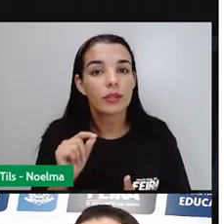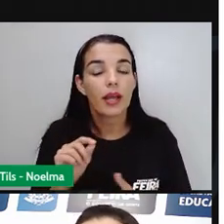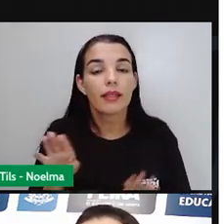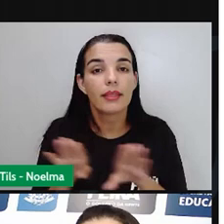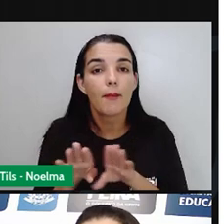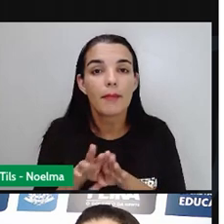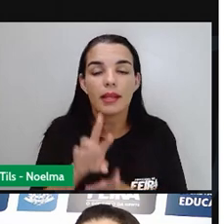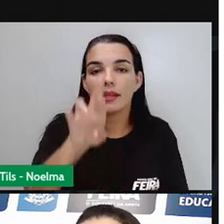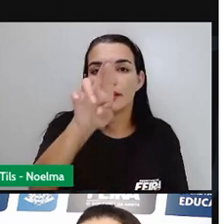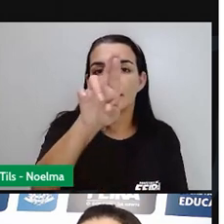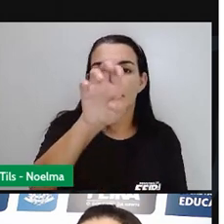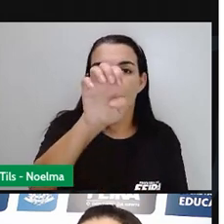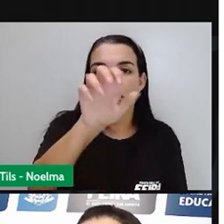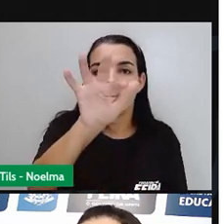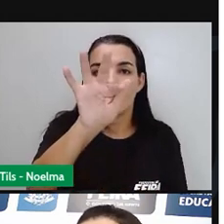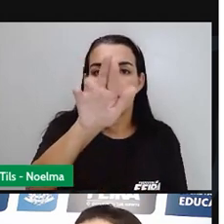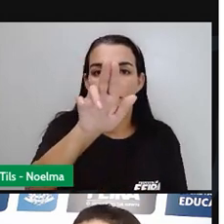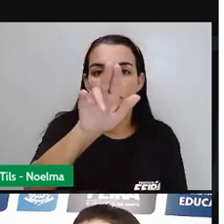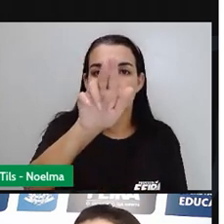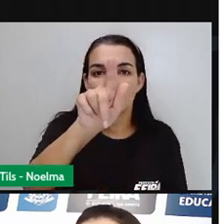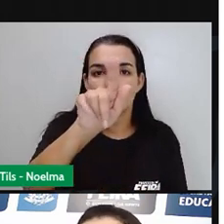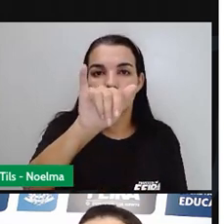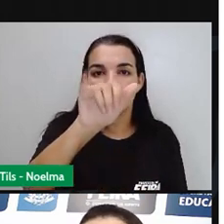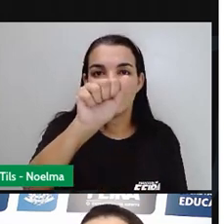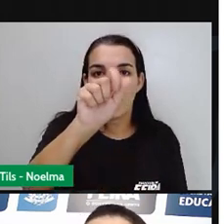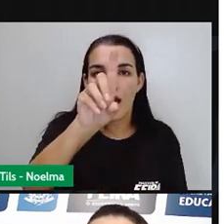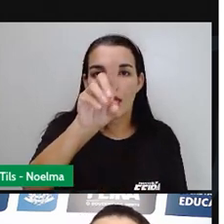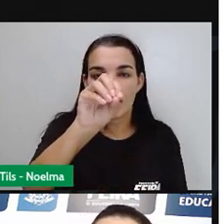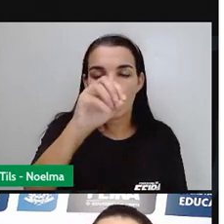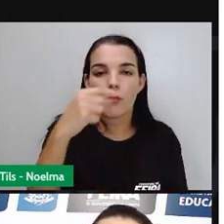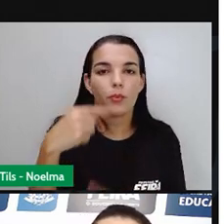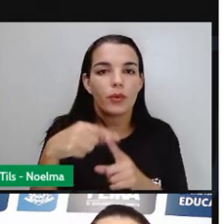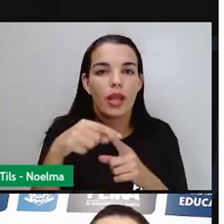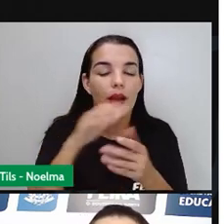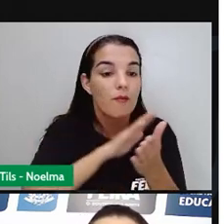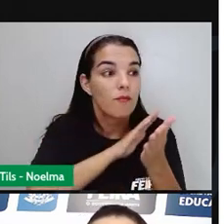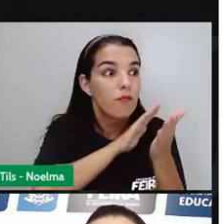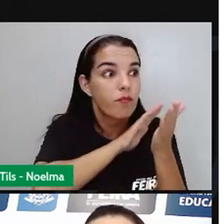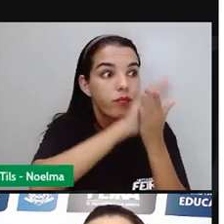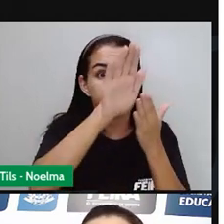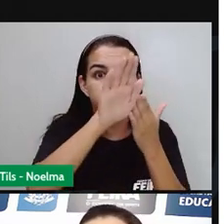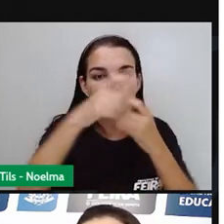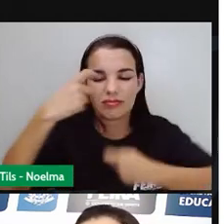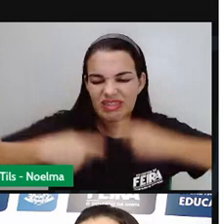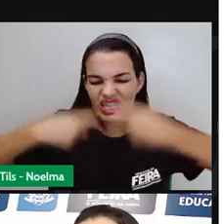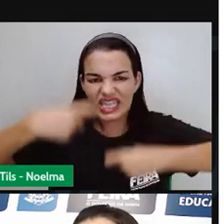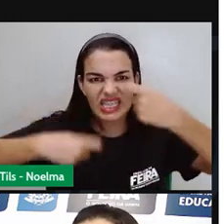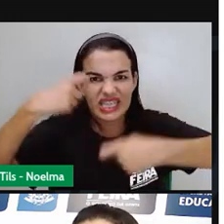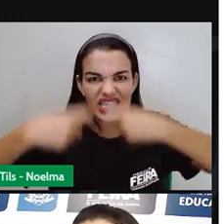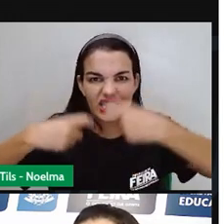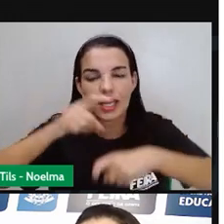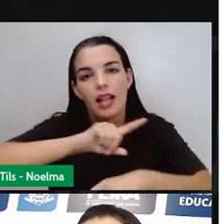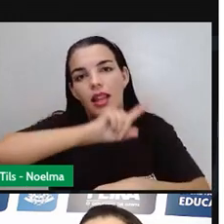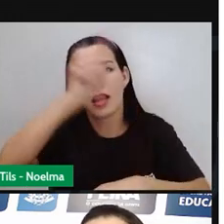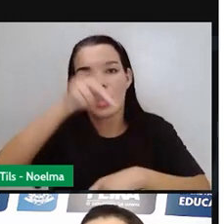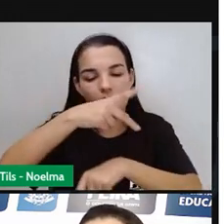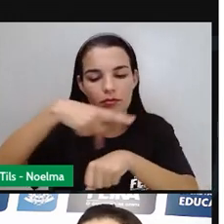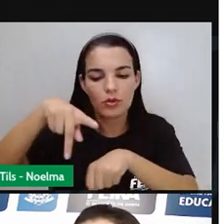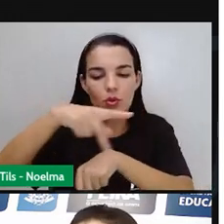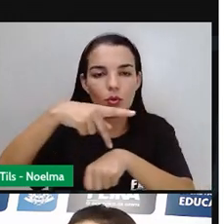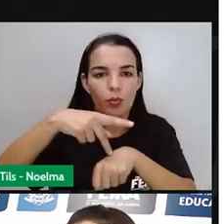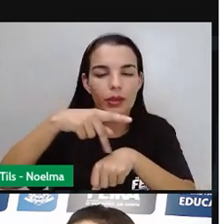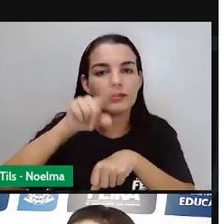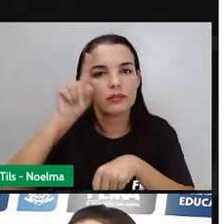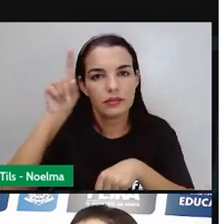refugiado, porque ele está fugindo da guerra, né? Ele não veio para o Brasil porque, por livre e espontânea vontade, por